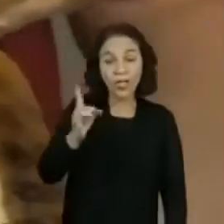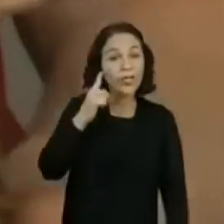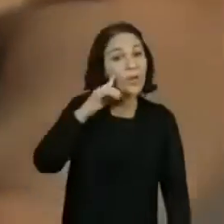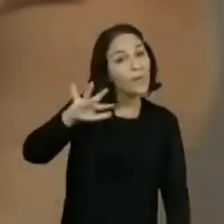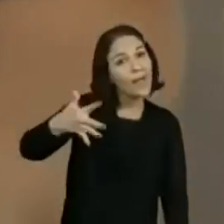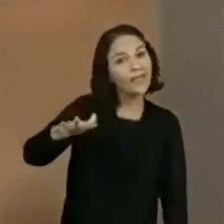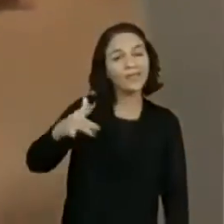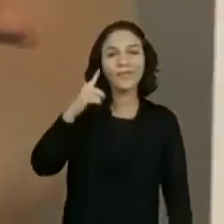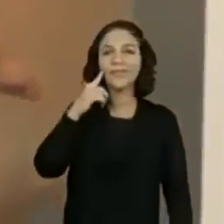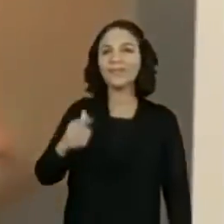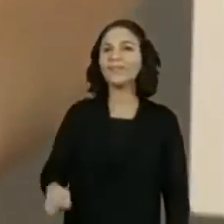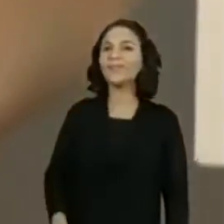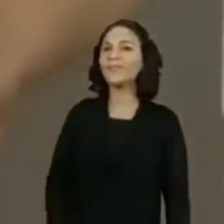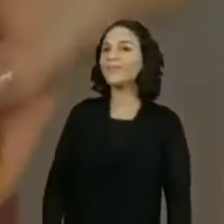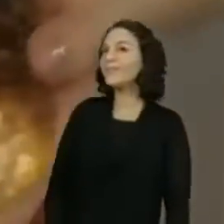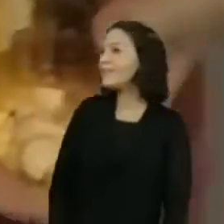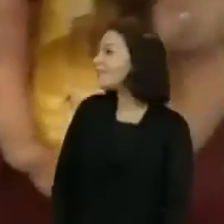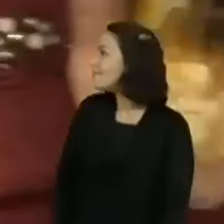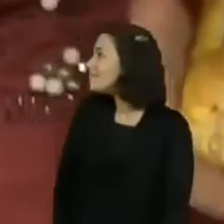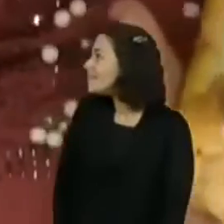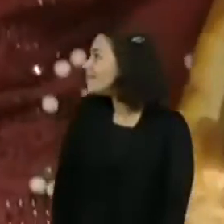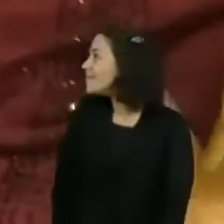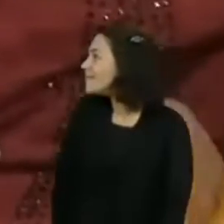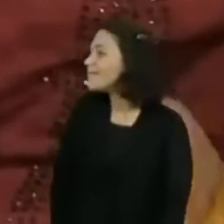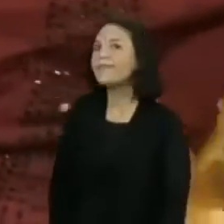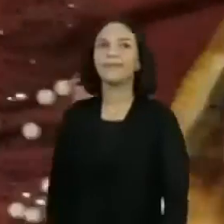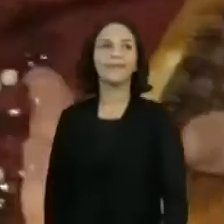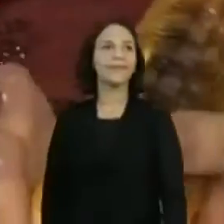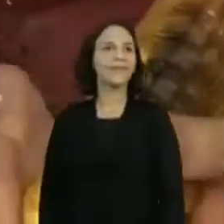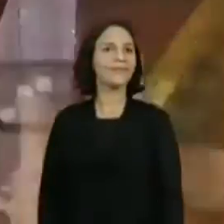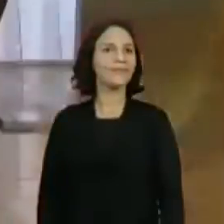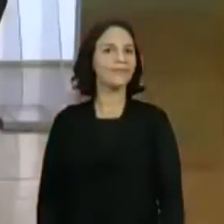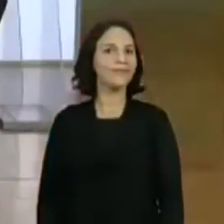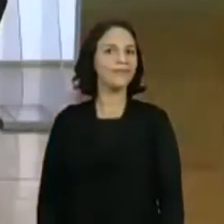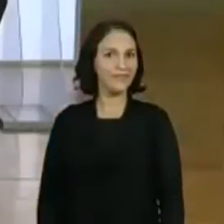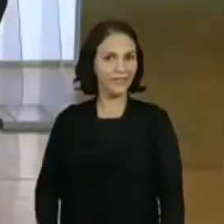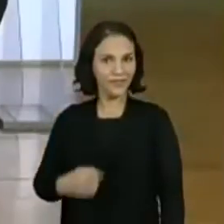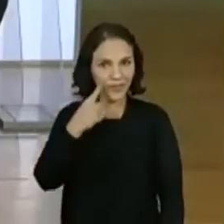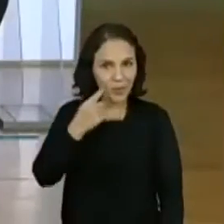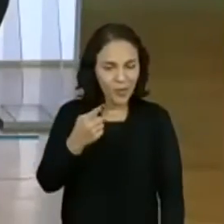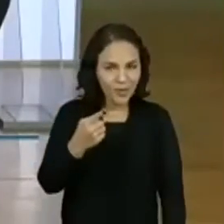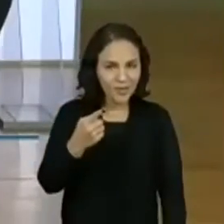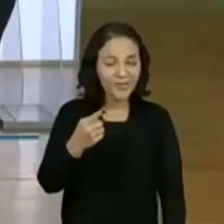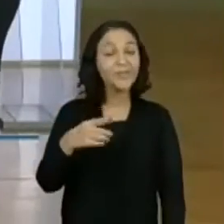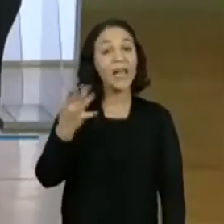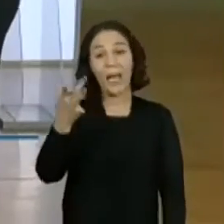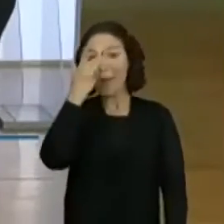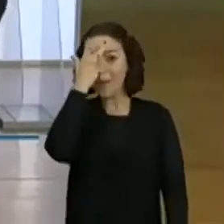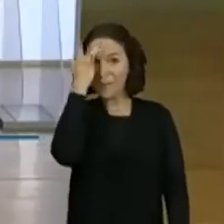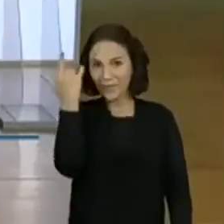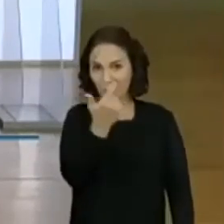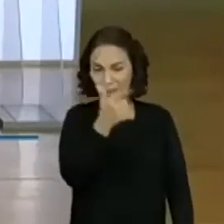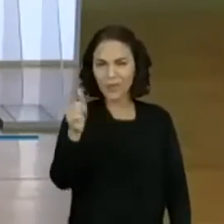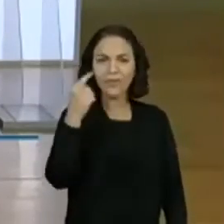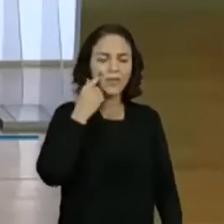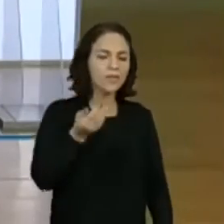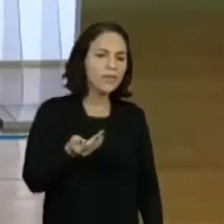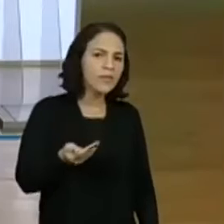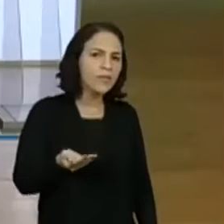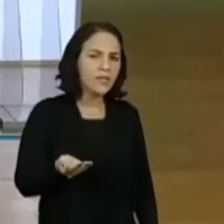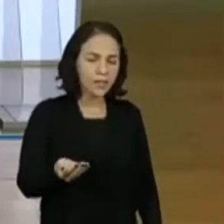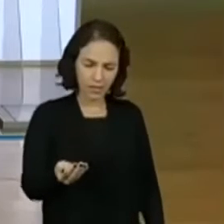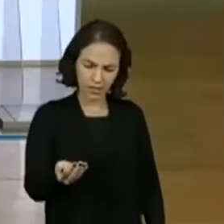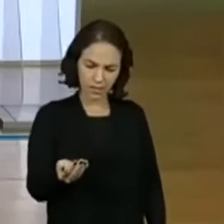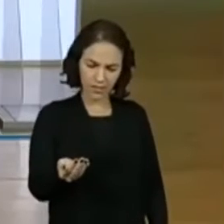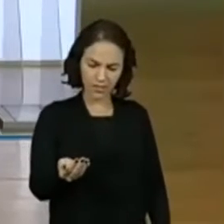É só para estimar. Então, vamos lá, olha. Curre, curre. A pessoa tinha que falar o quê? Eu entro.